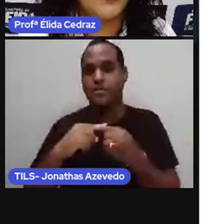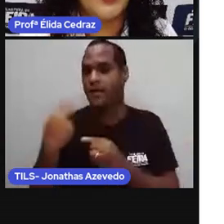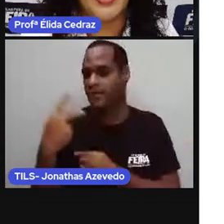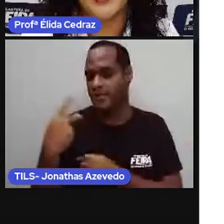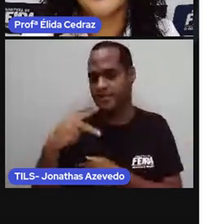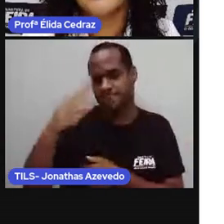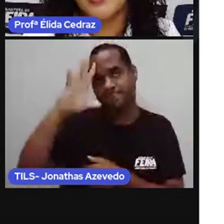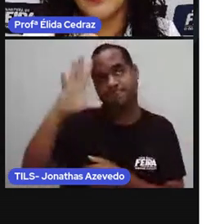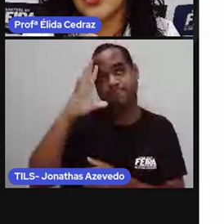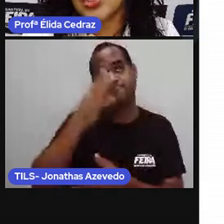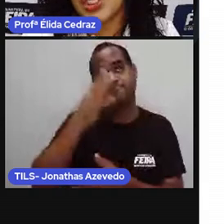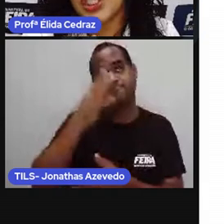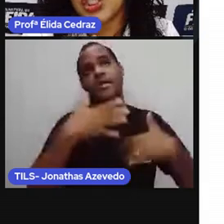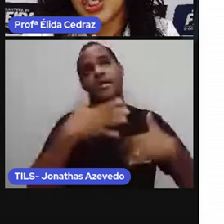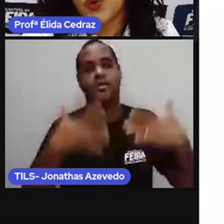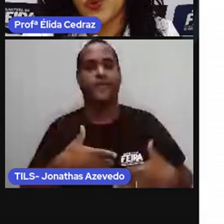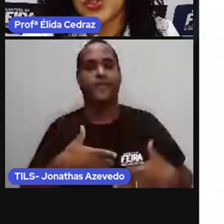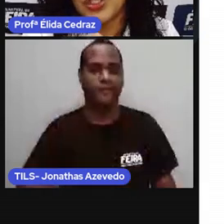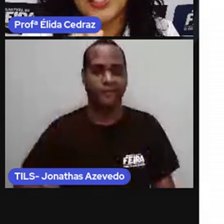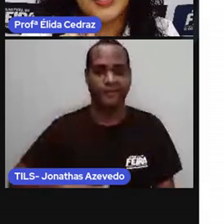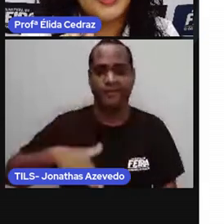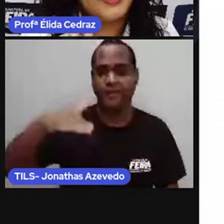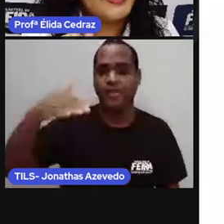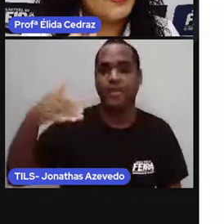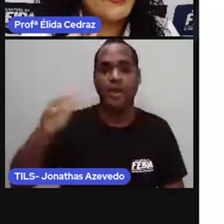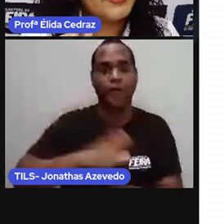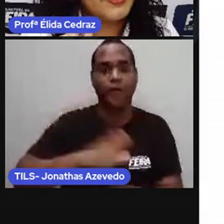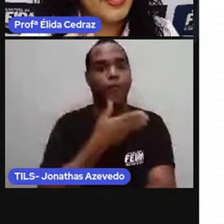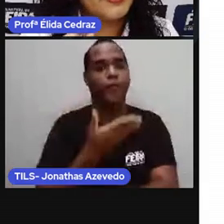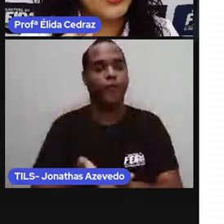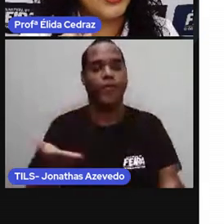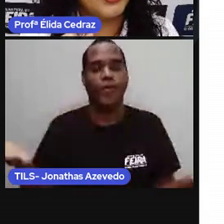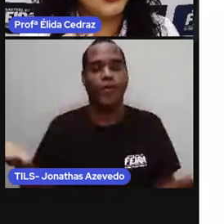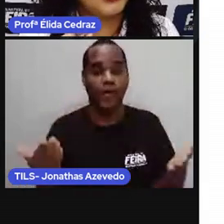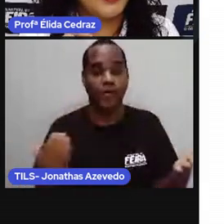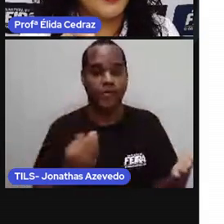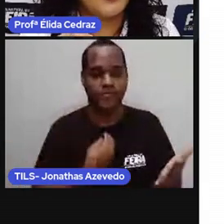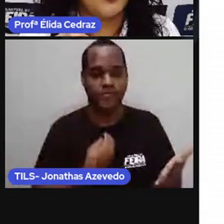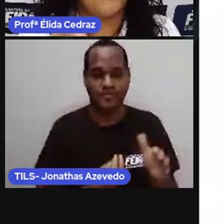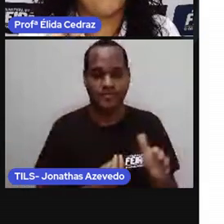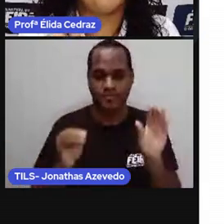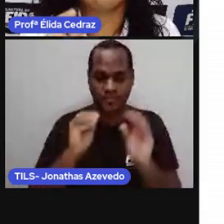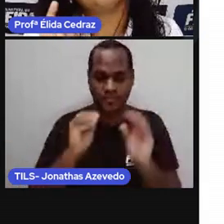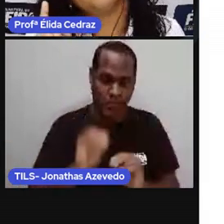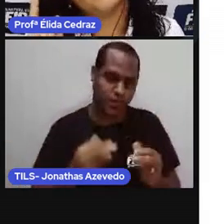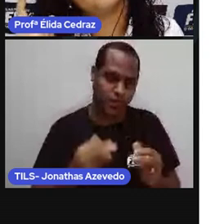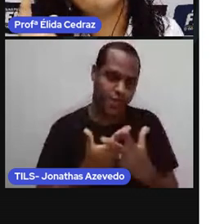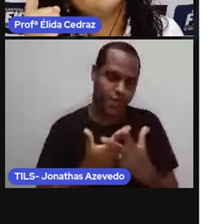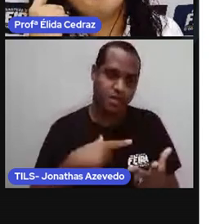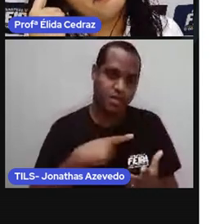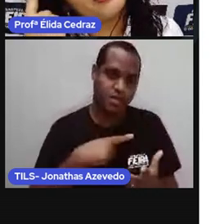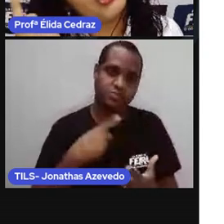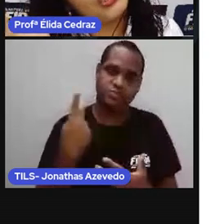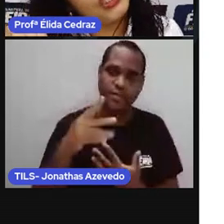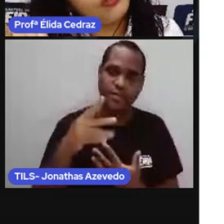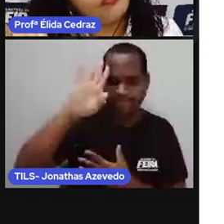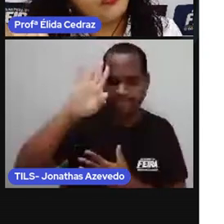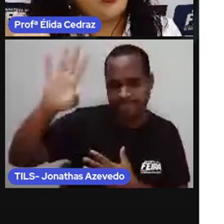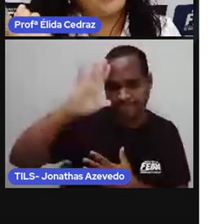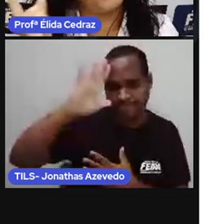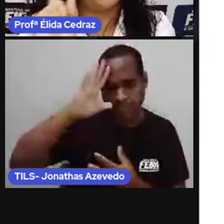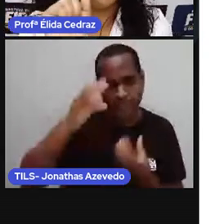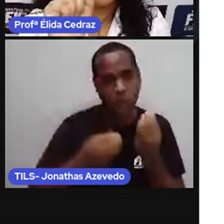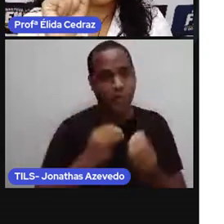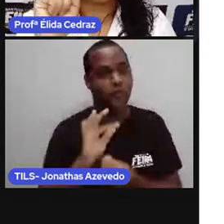nasceu até os dias de hoje. E não esqueça de registrar como você se imagina